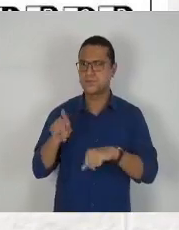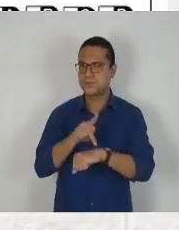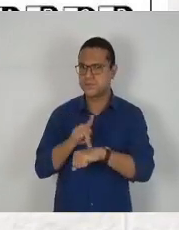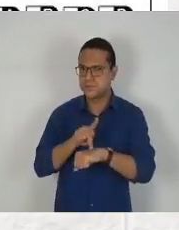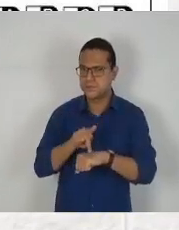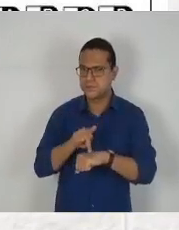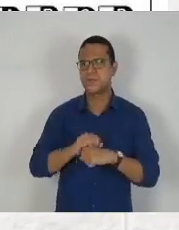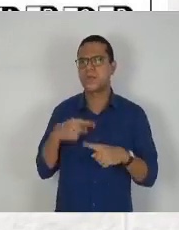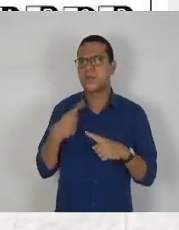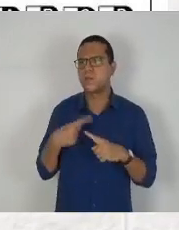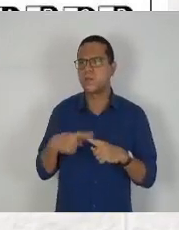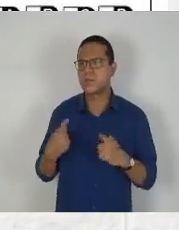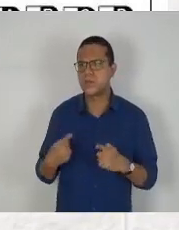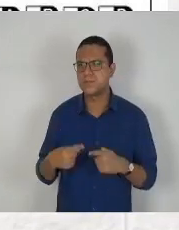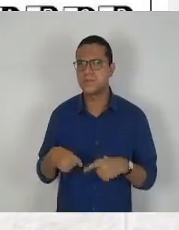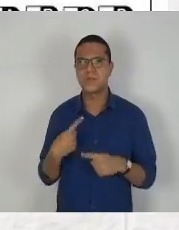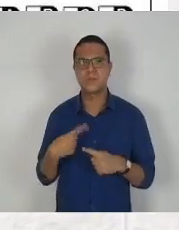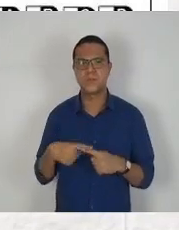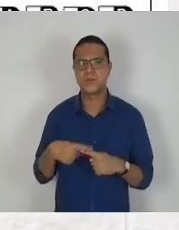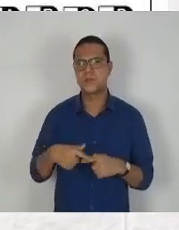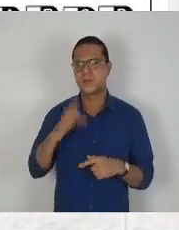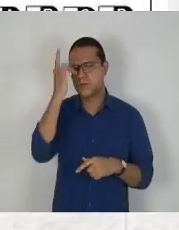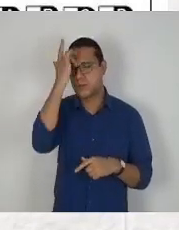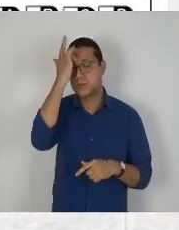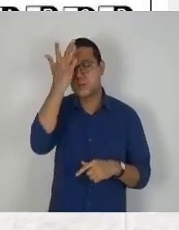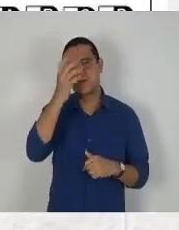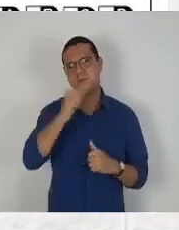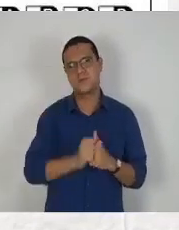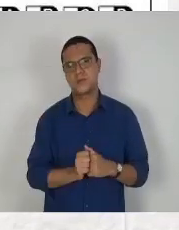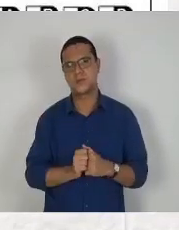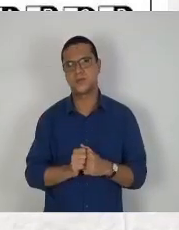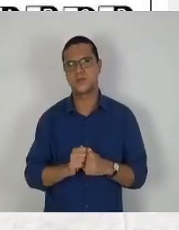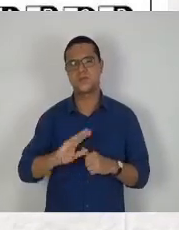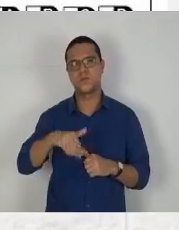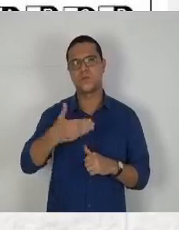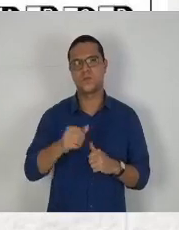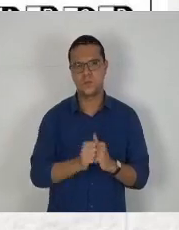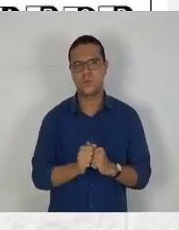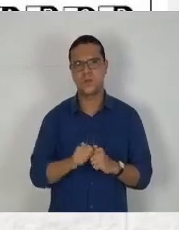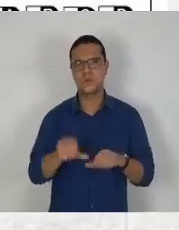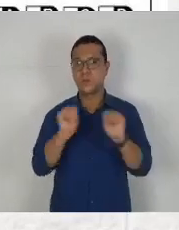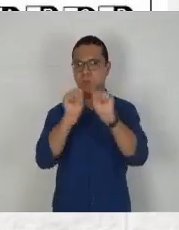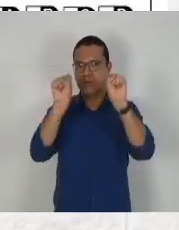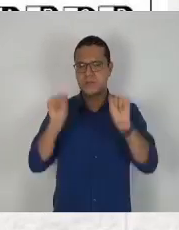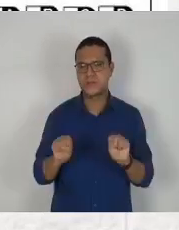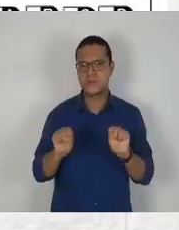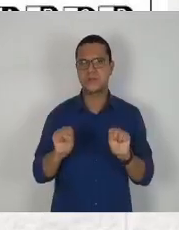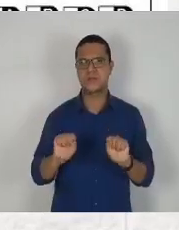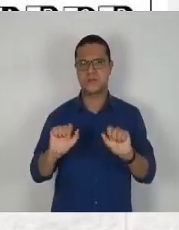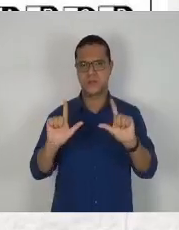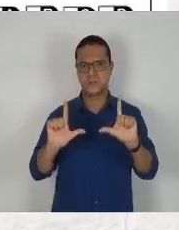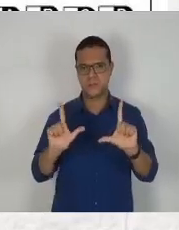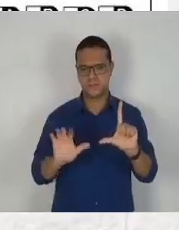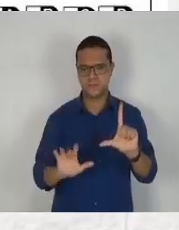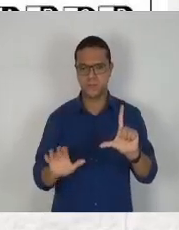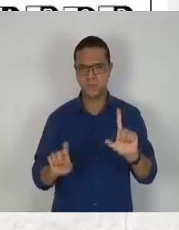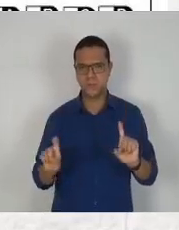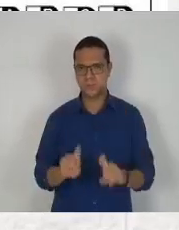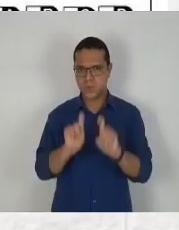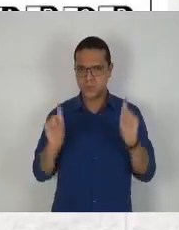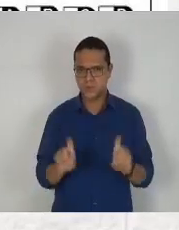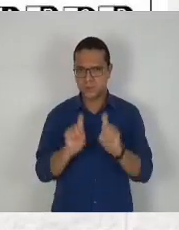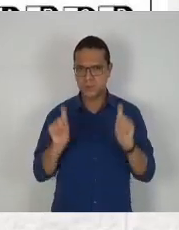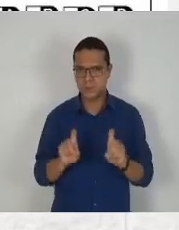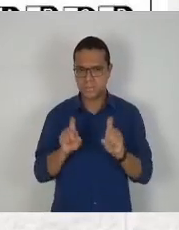de tinta preta. Por quê? Porque facilita a leitura daquele sistema de leitor óptico. Que é o